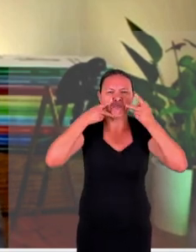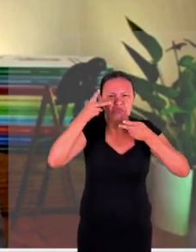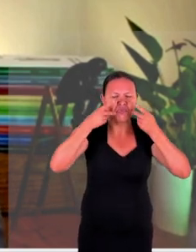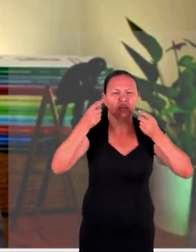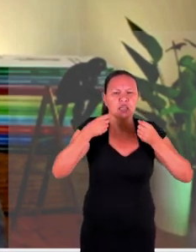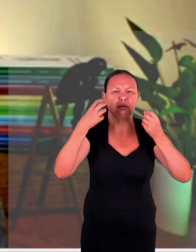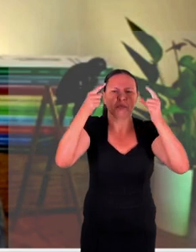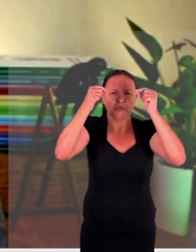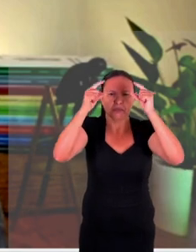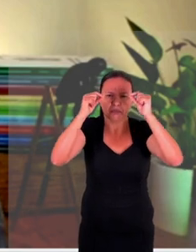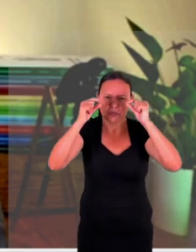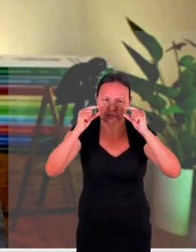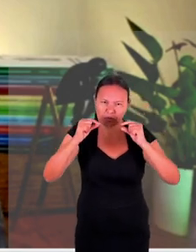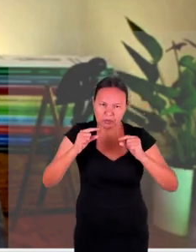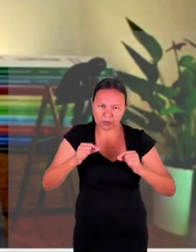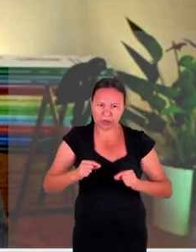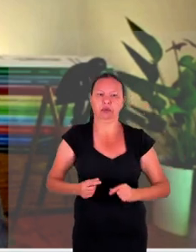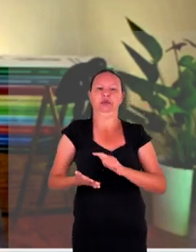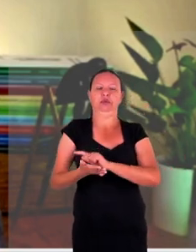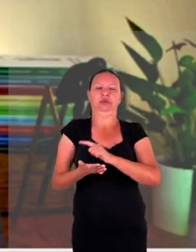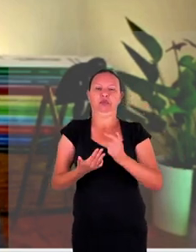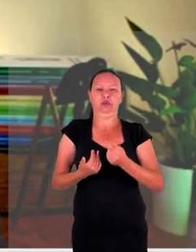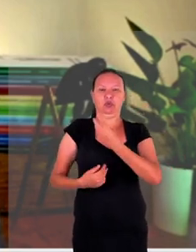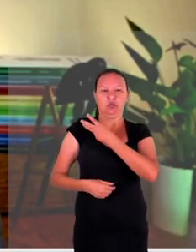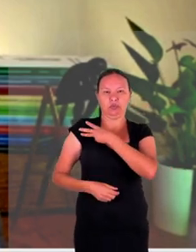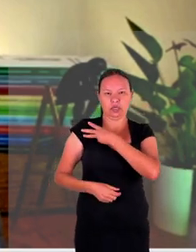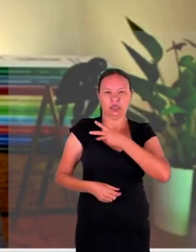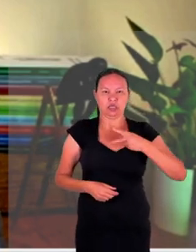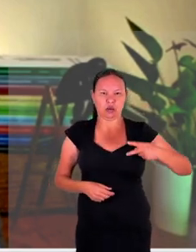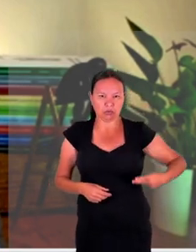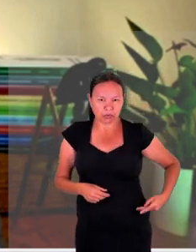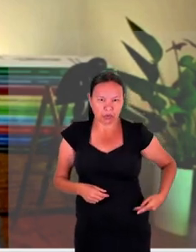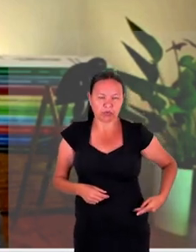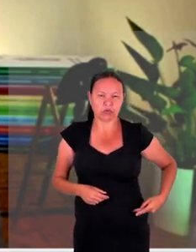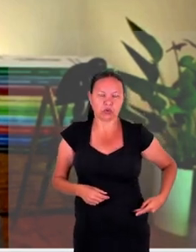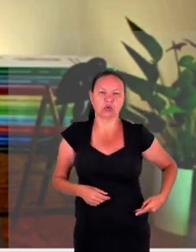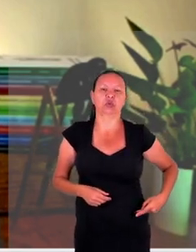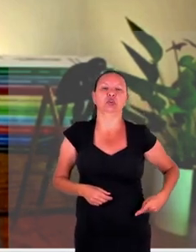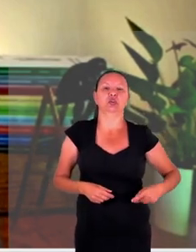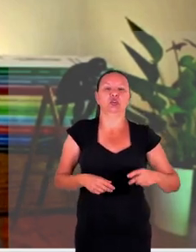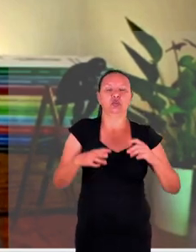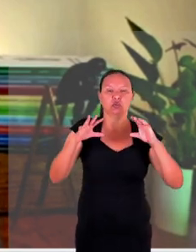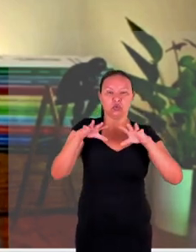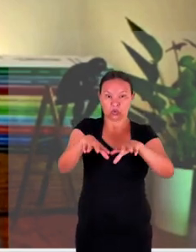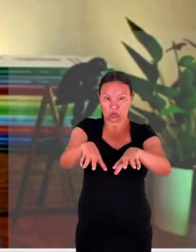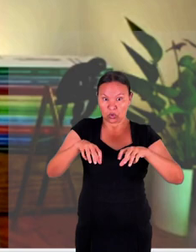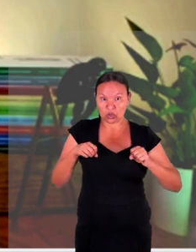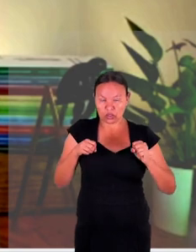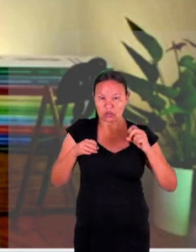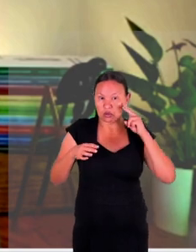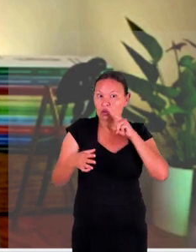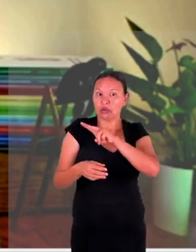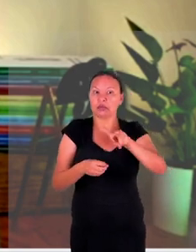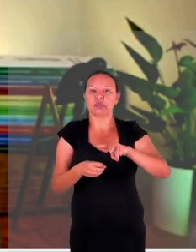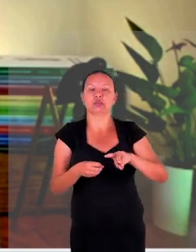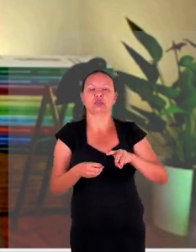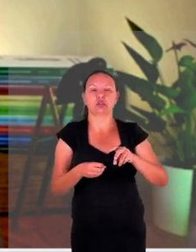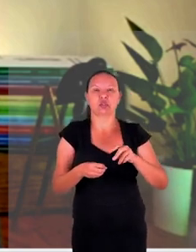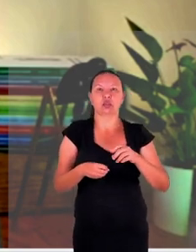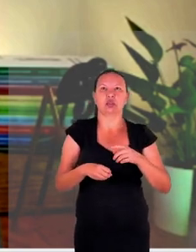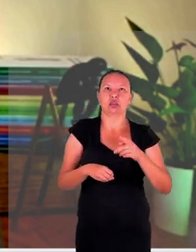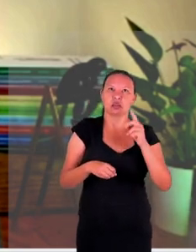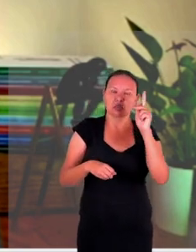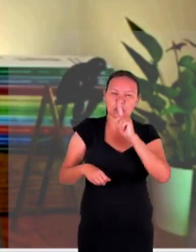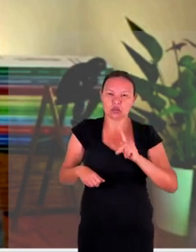condicionalista é o papel do Ministério Público que dos outros órgãos para fiscalização da atividade do Executivo